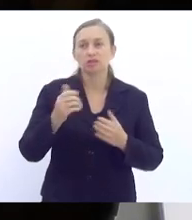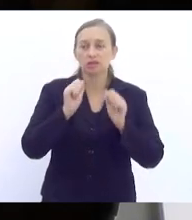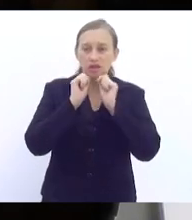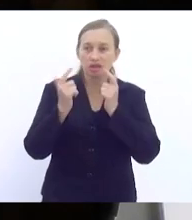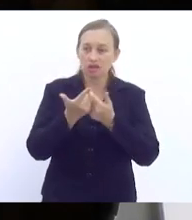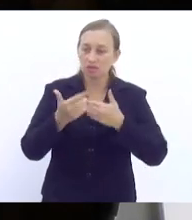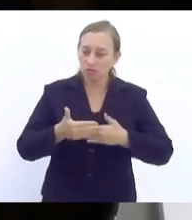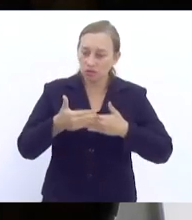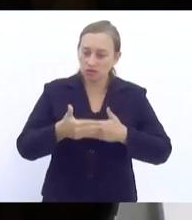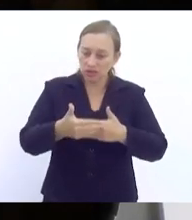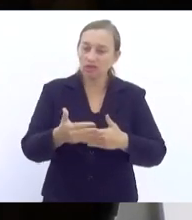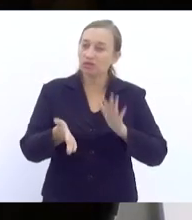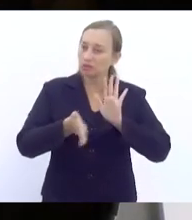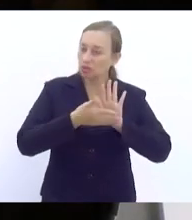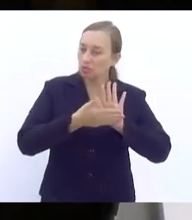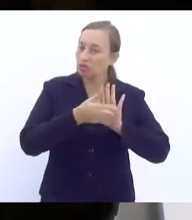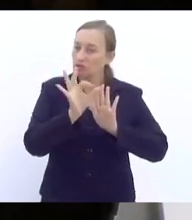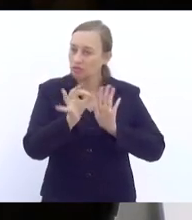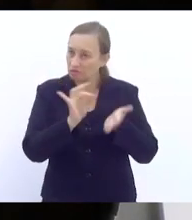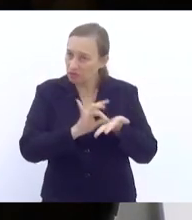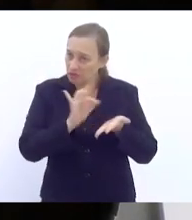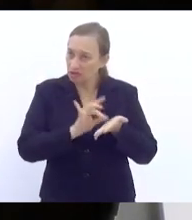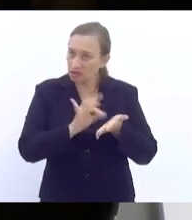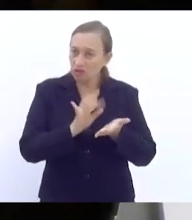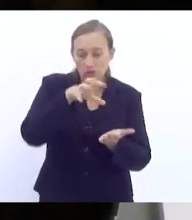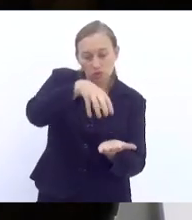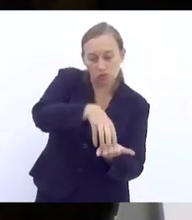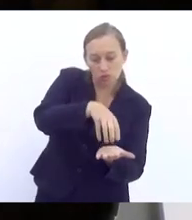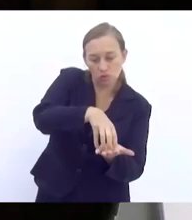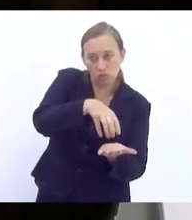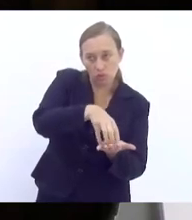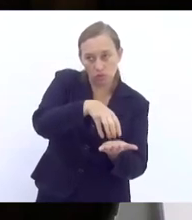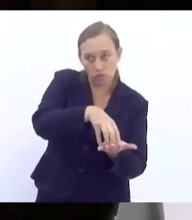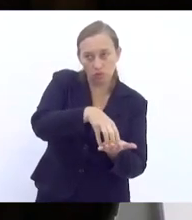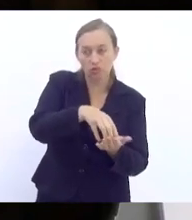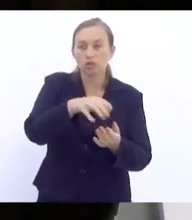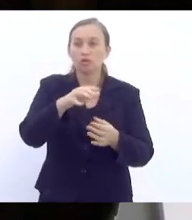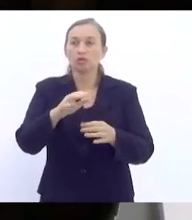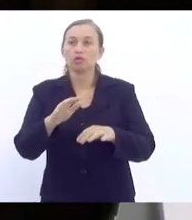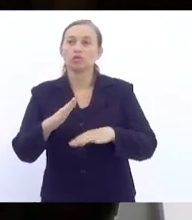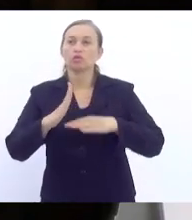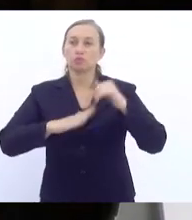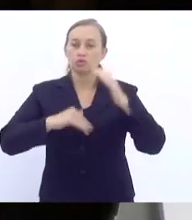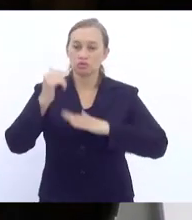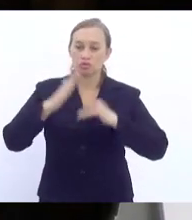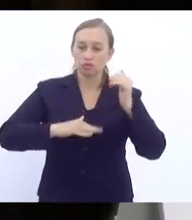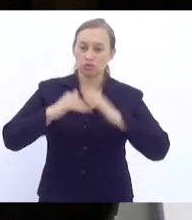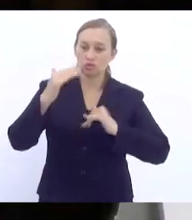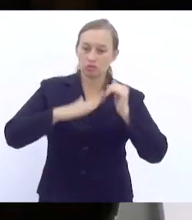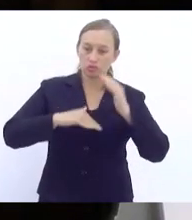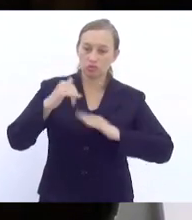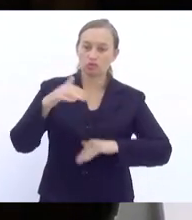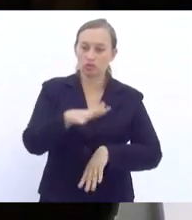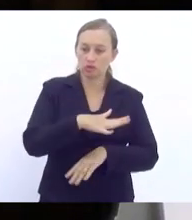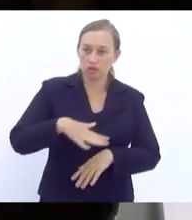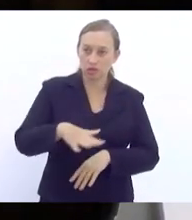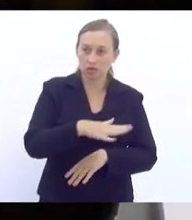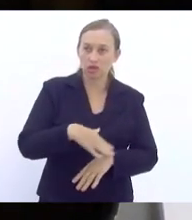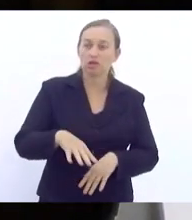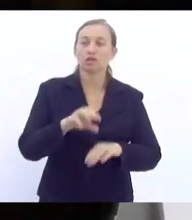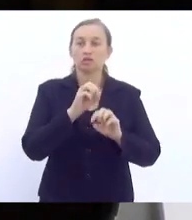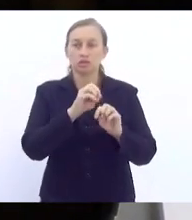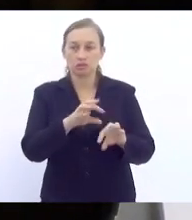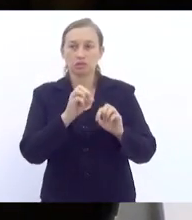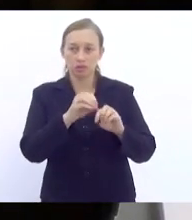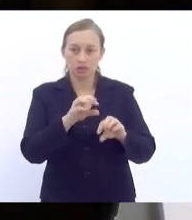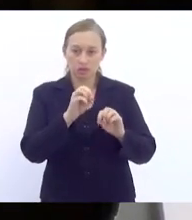propostas desses núcleos profissionais que sejam condizentes com a realidade do nosso campo da educação e da finalidade que